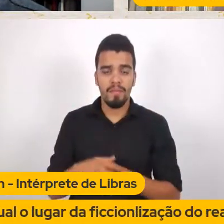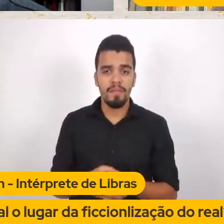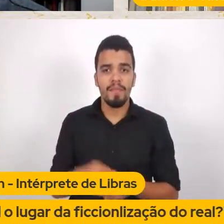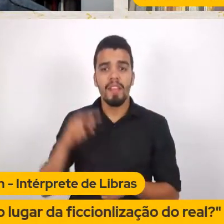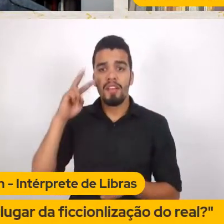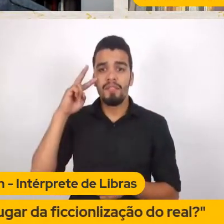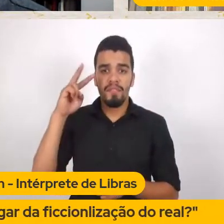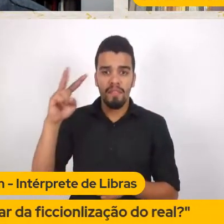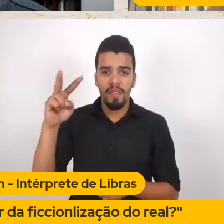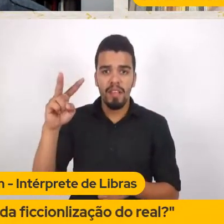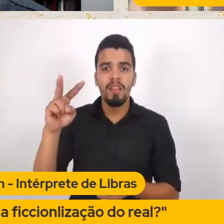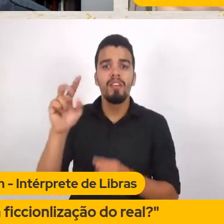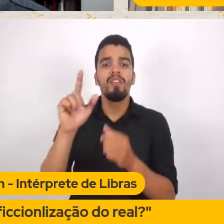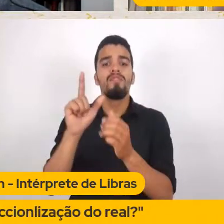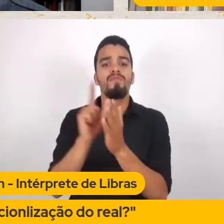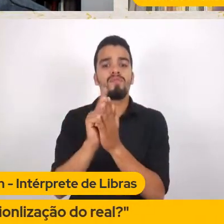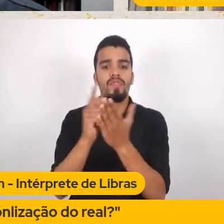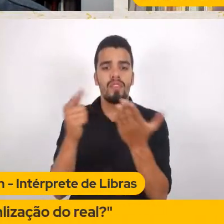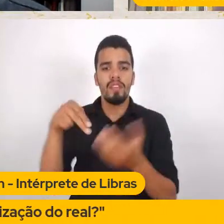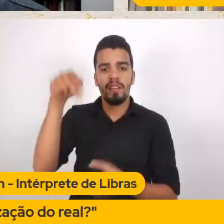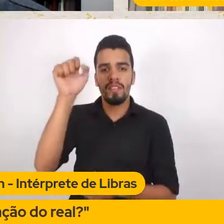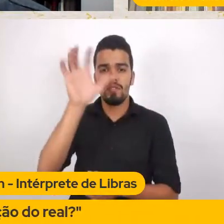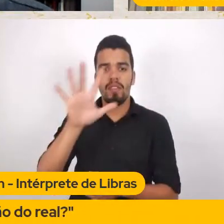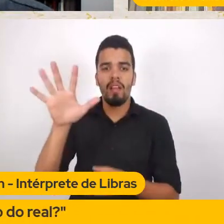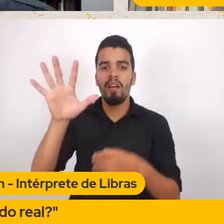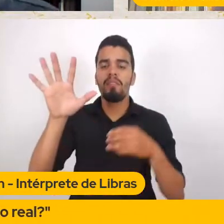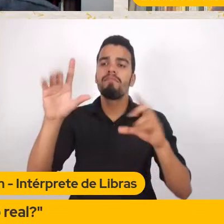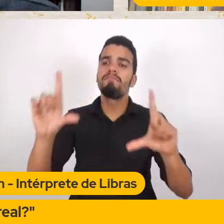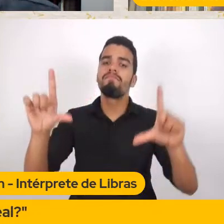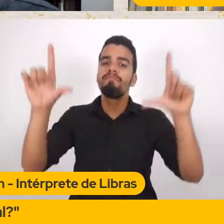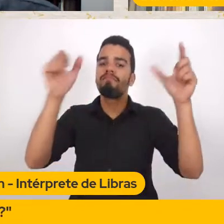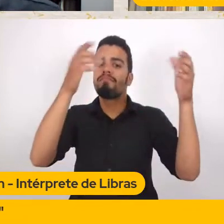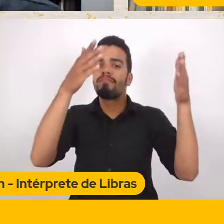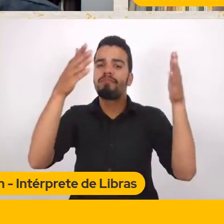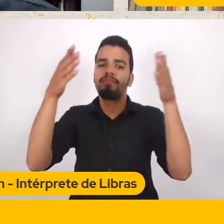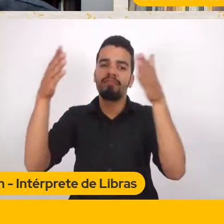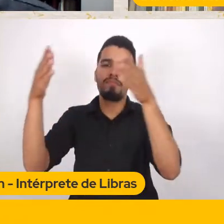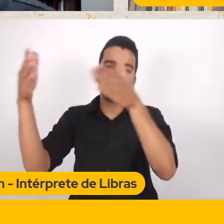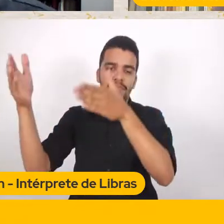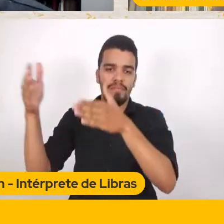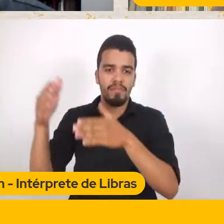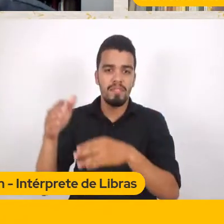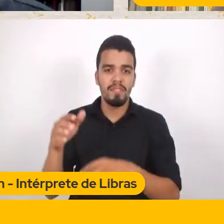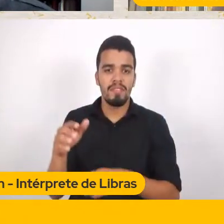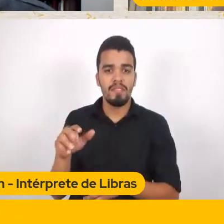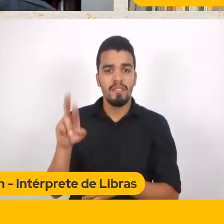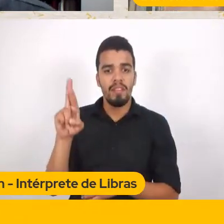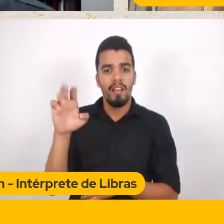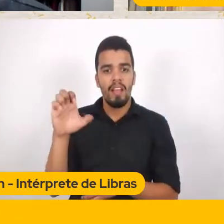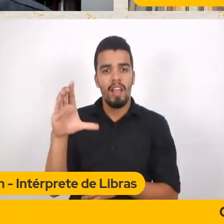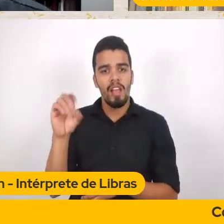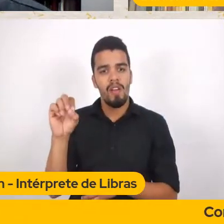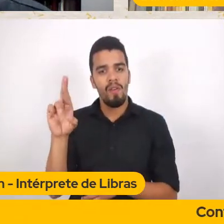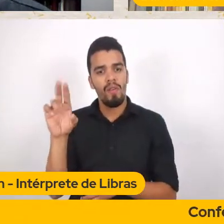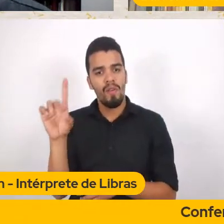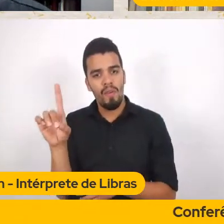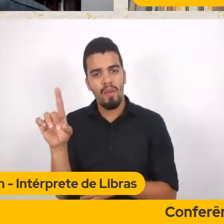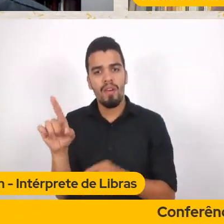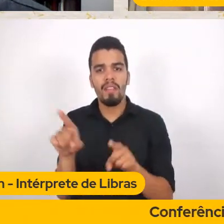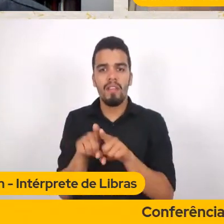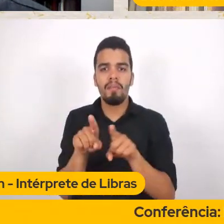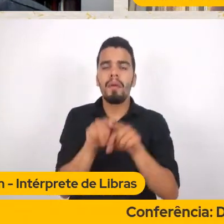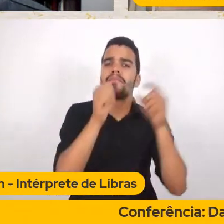Record E os desenhos E os desenhos Do Perna Longa Do Tom e Gerra E daí Que sujeito se forma